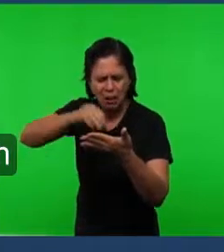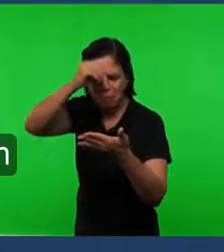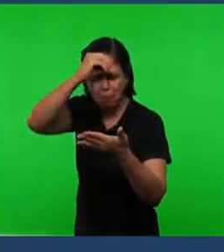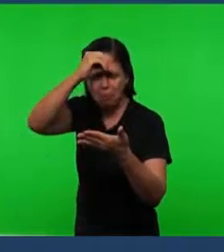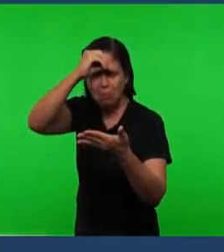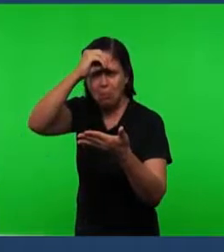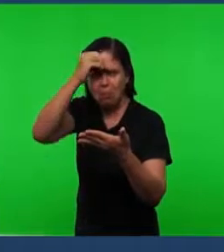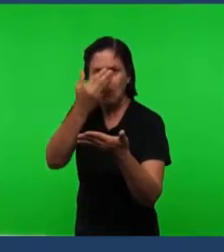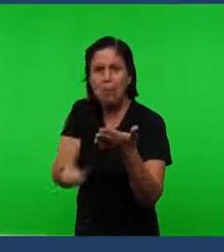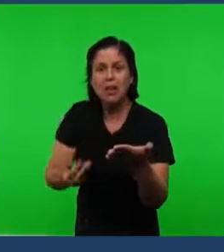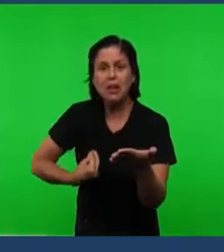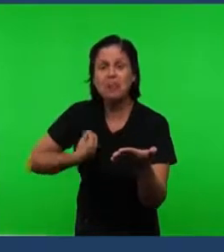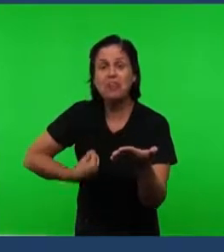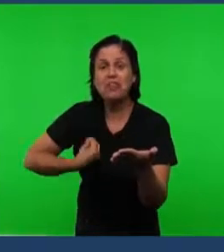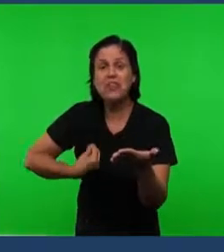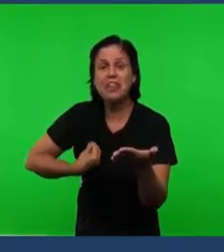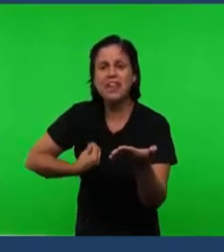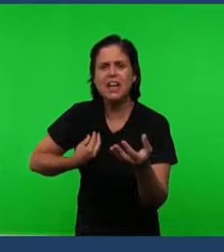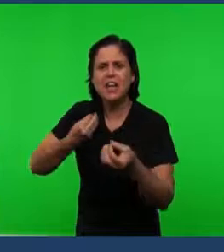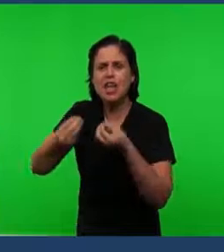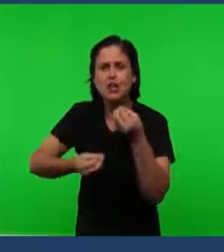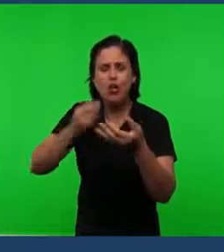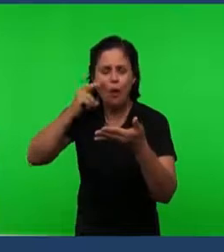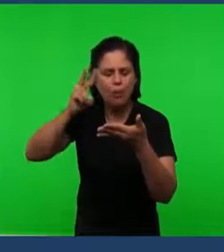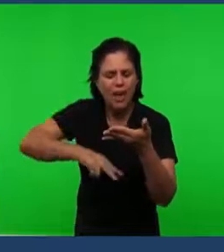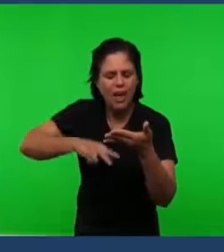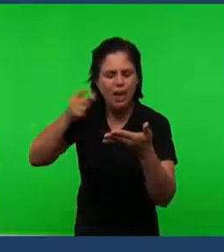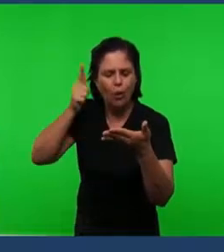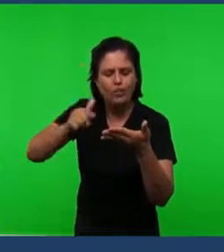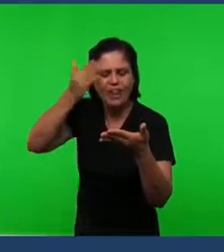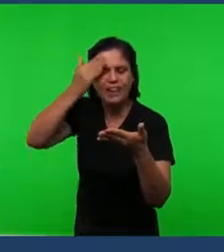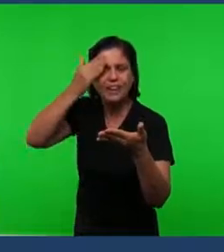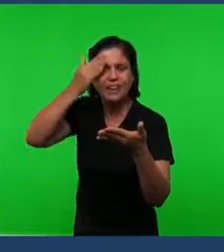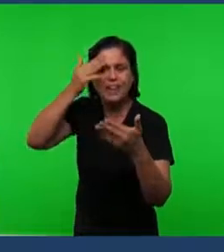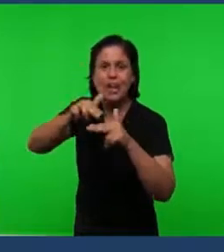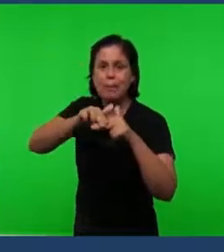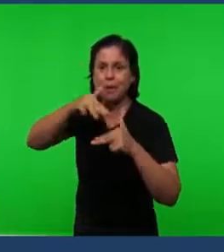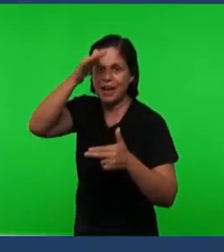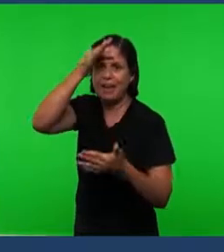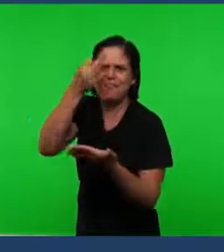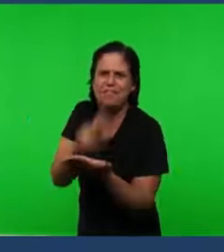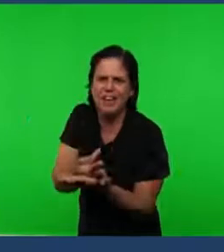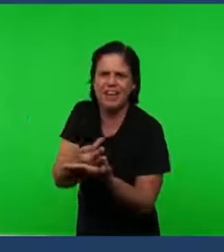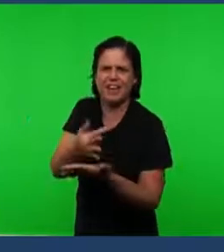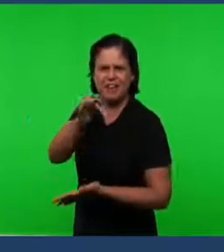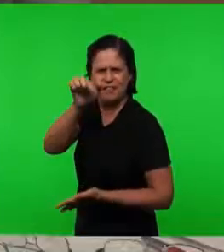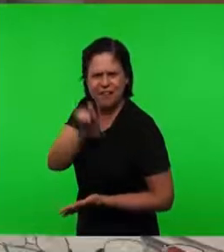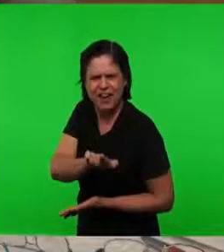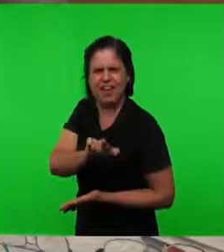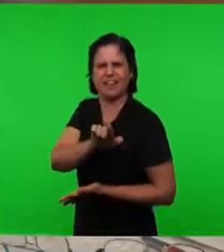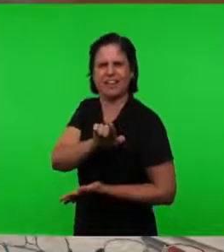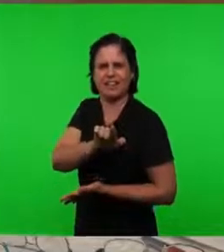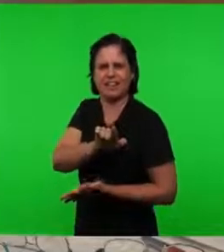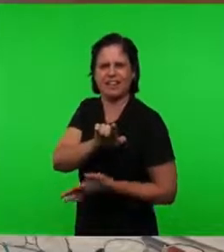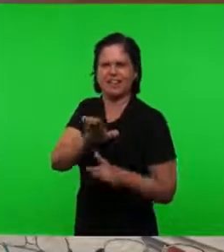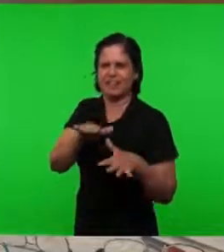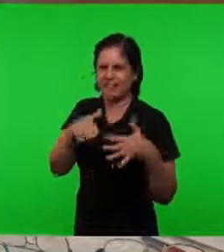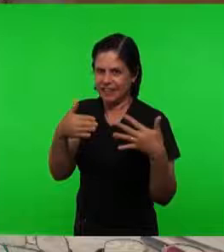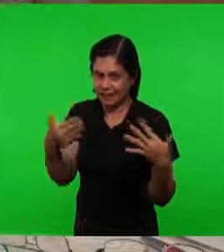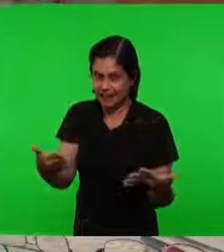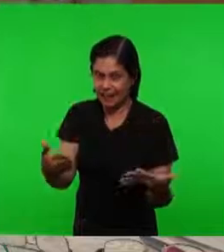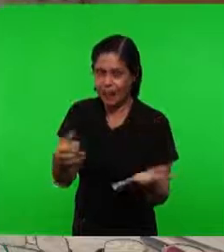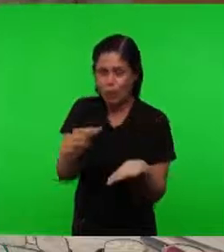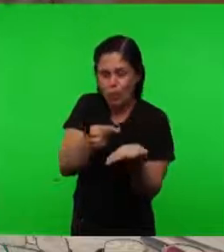palavra É a fé Então a fé Agora É o grão De mostarda Que morre E vai se apresentar Aqui na